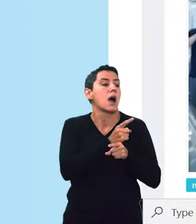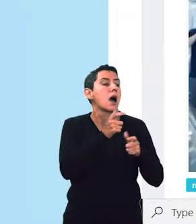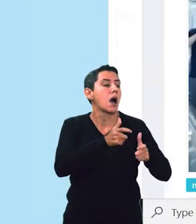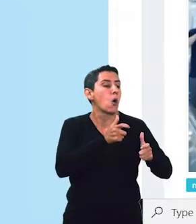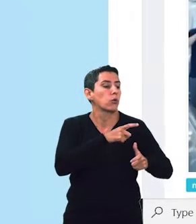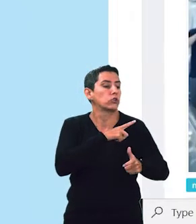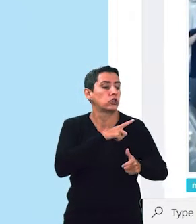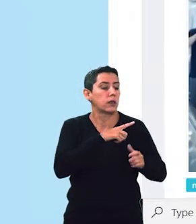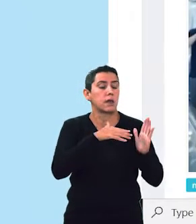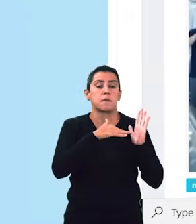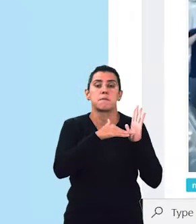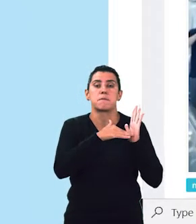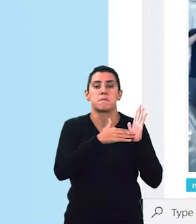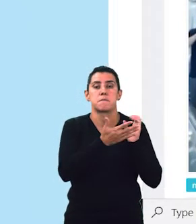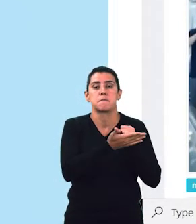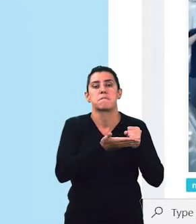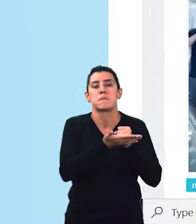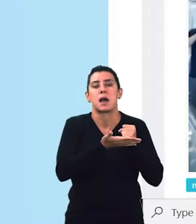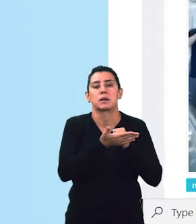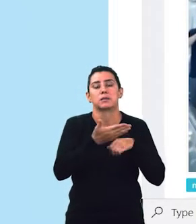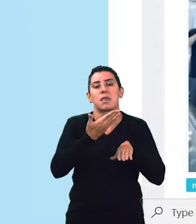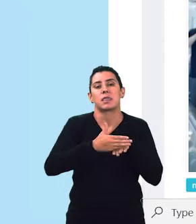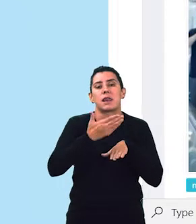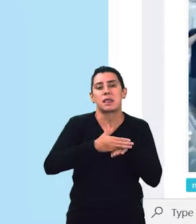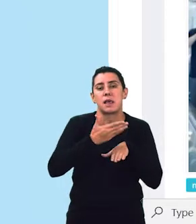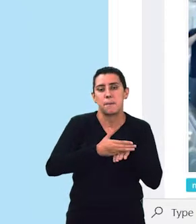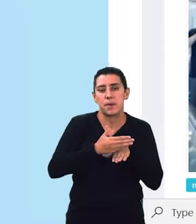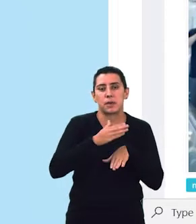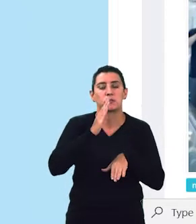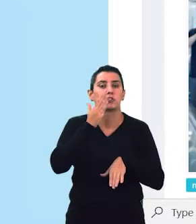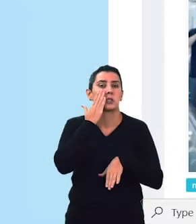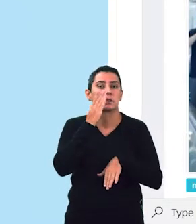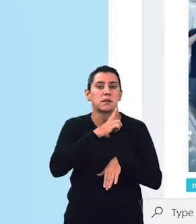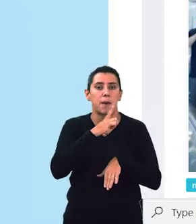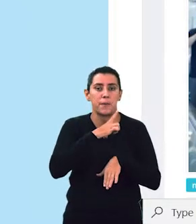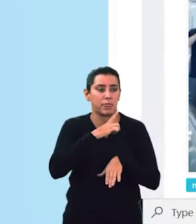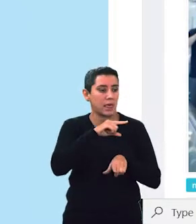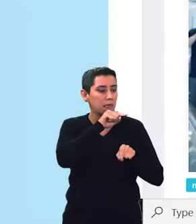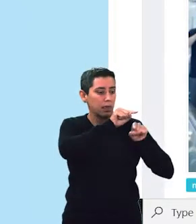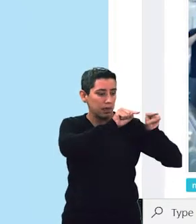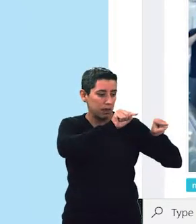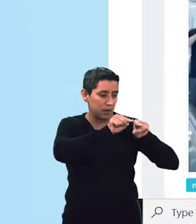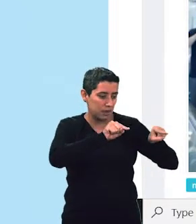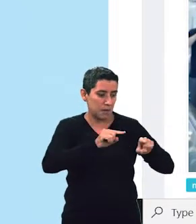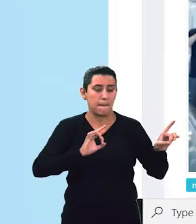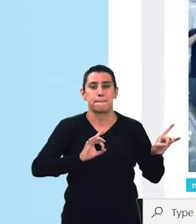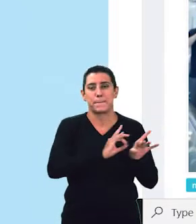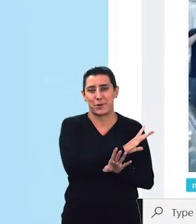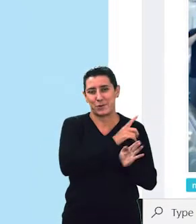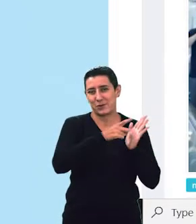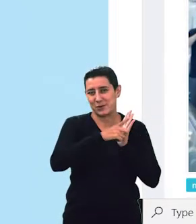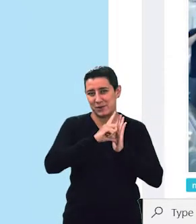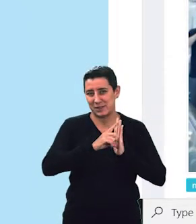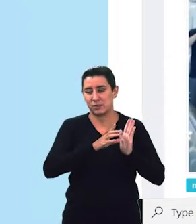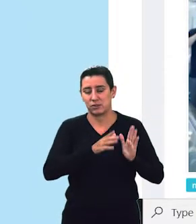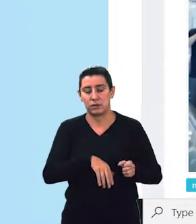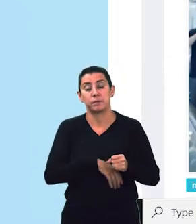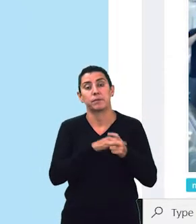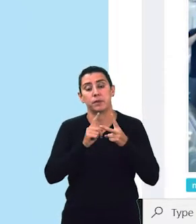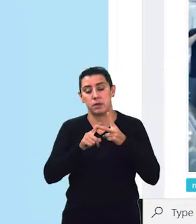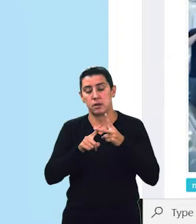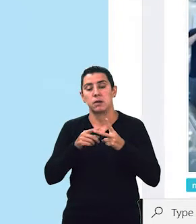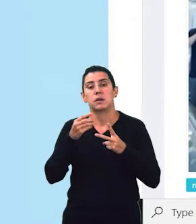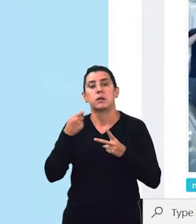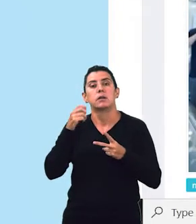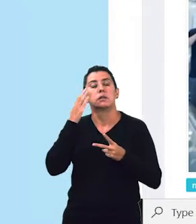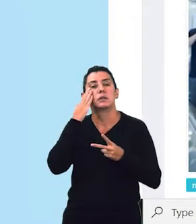rótulos, a minha variável resposta, digamos assim, já foi apontada dentro do Model Arts. Segundo passo, deixar